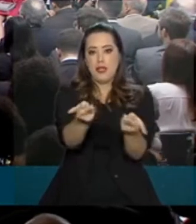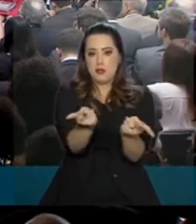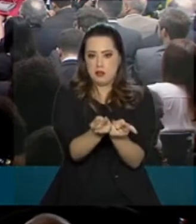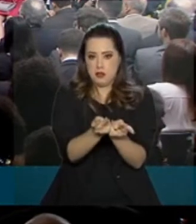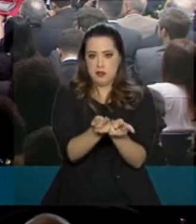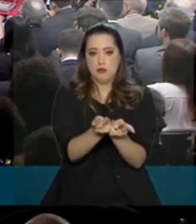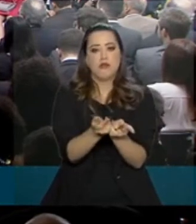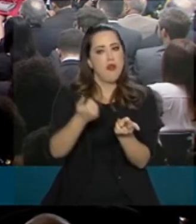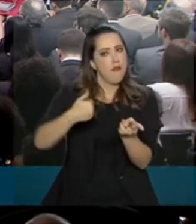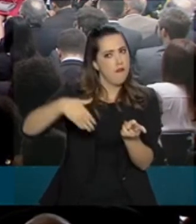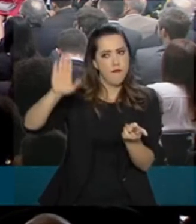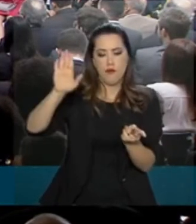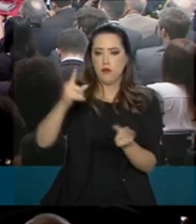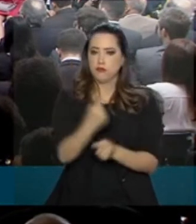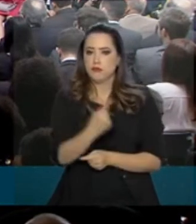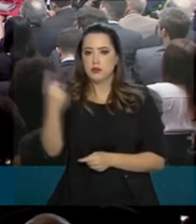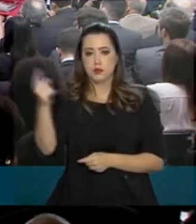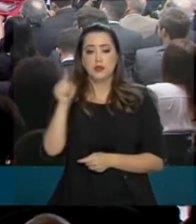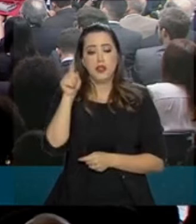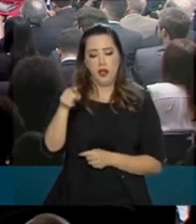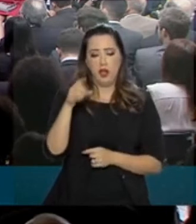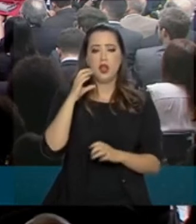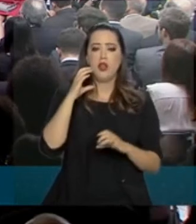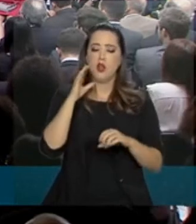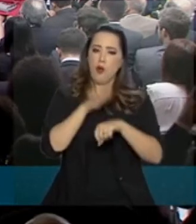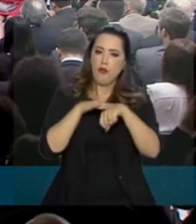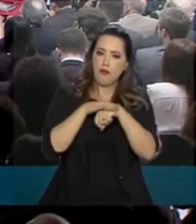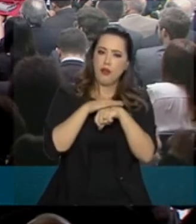bastante comunicativa,